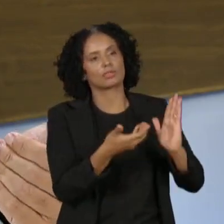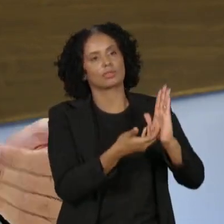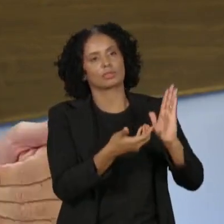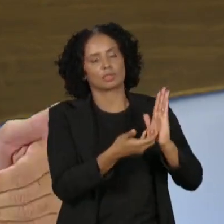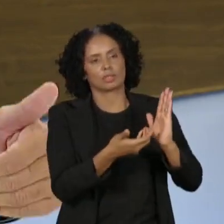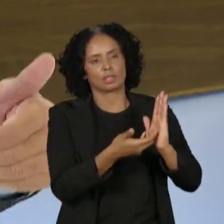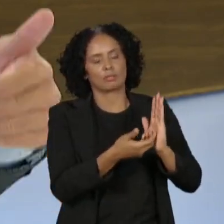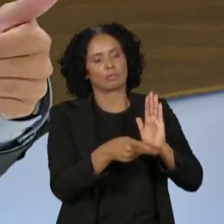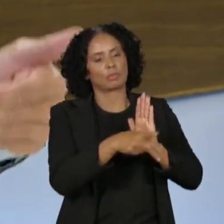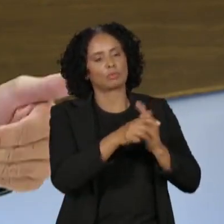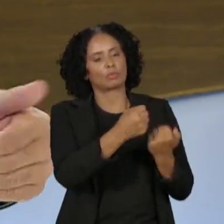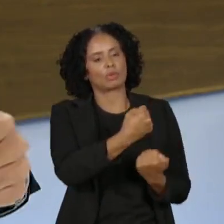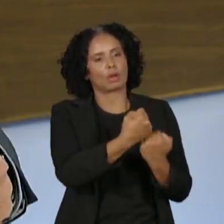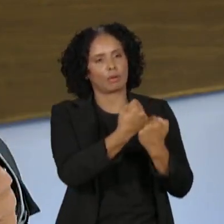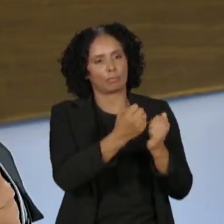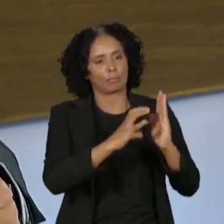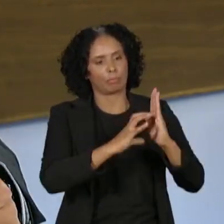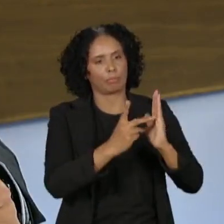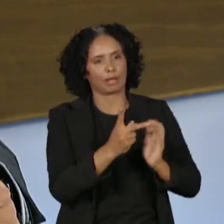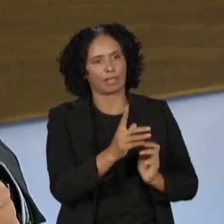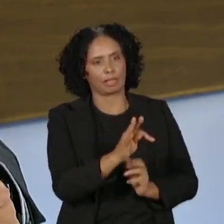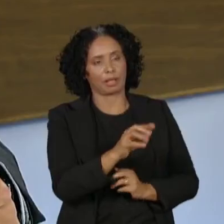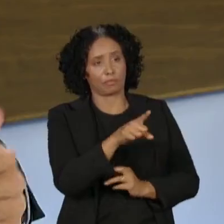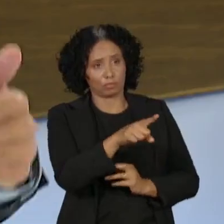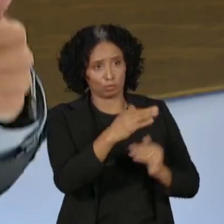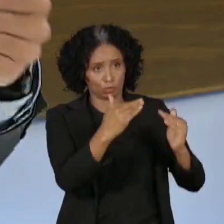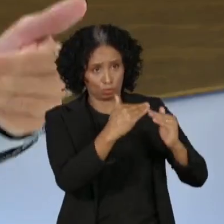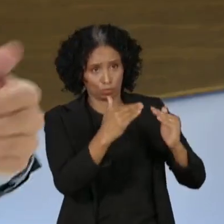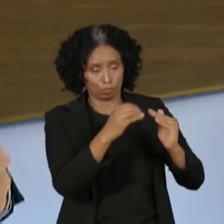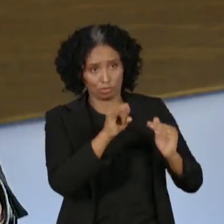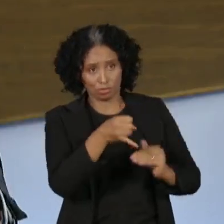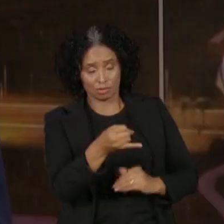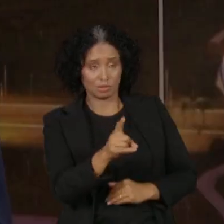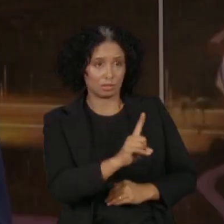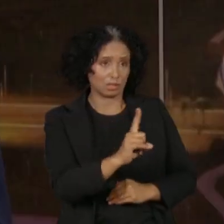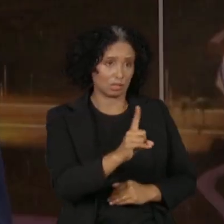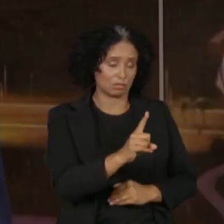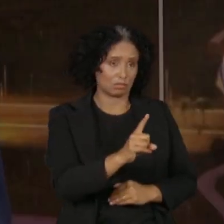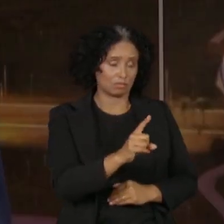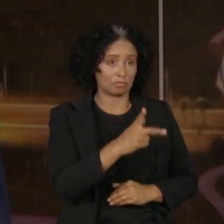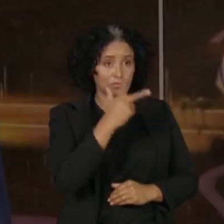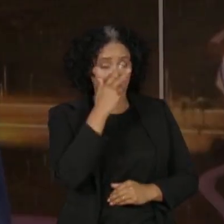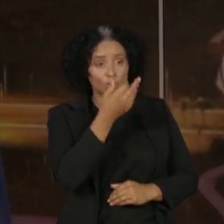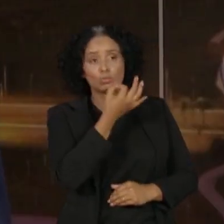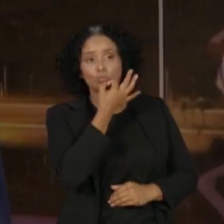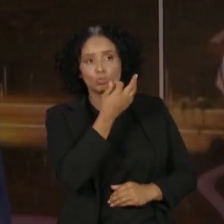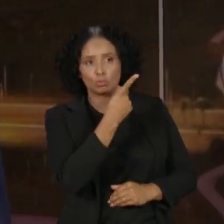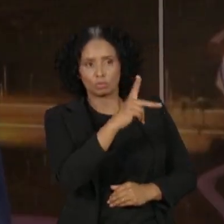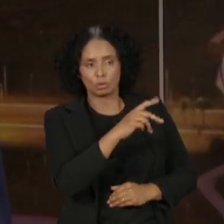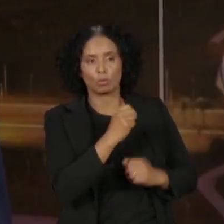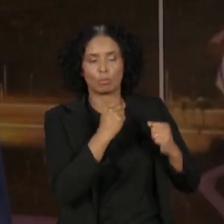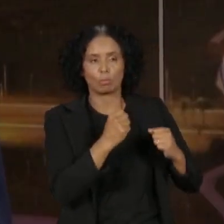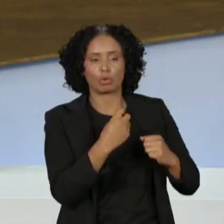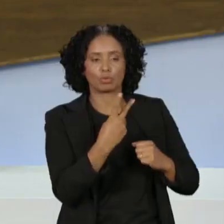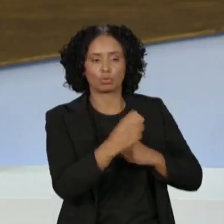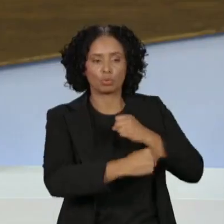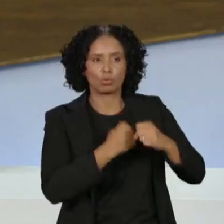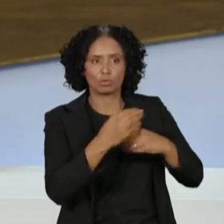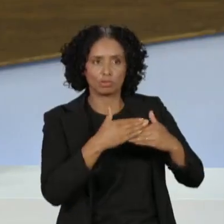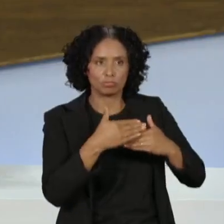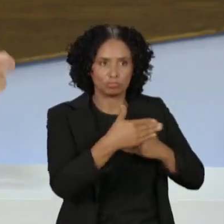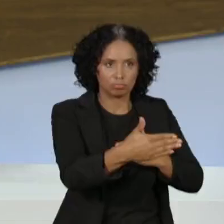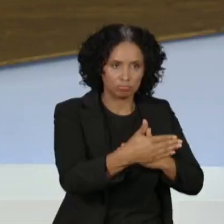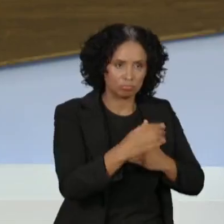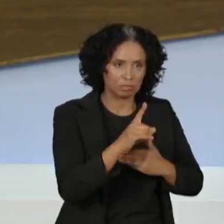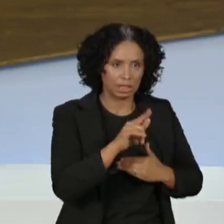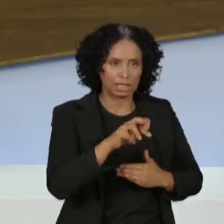bancada do PT. Se o senhor concorda com decisão da bancada do PT, se o senhor entende que ele merece mais dois anos à frente da Câmara dos Deputados?